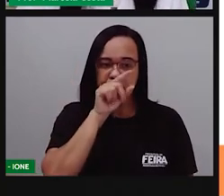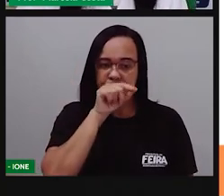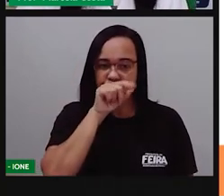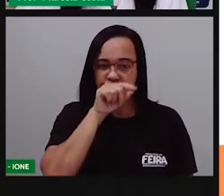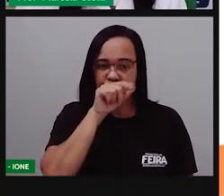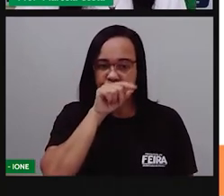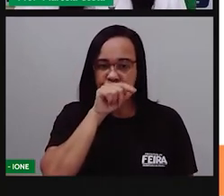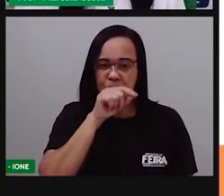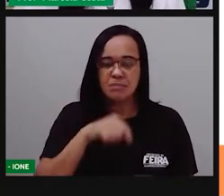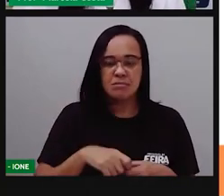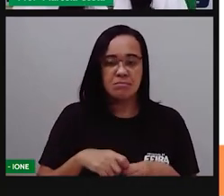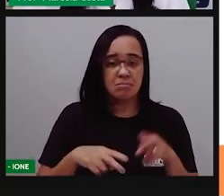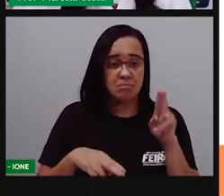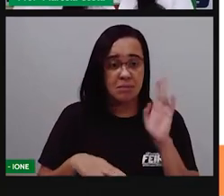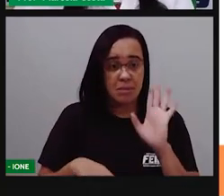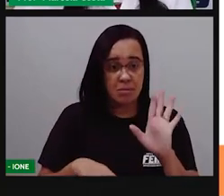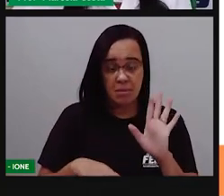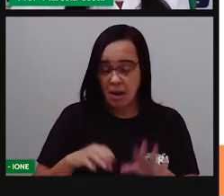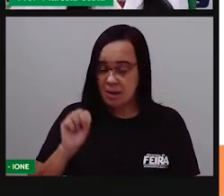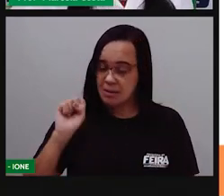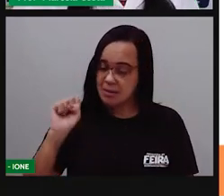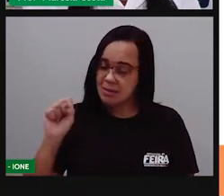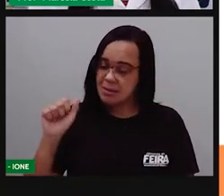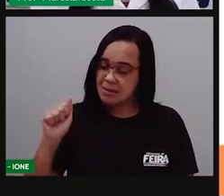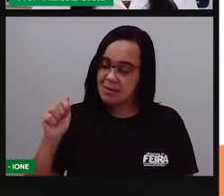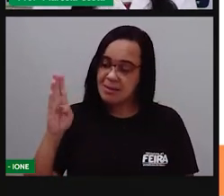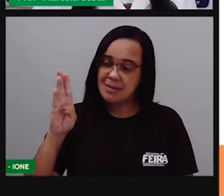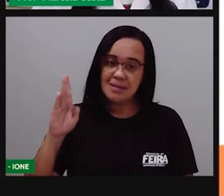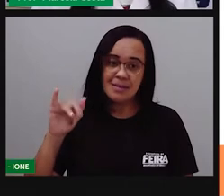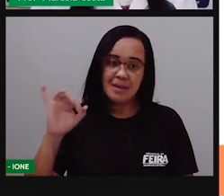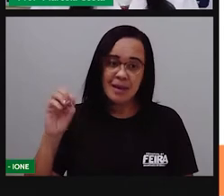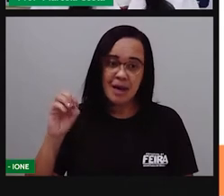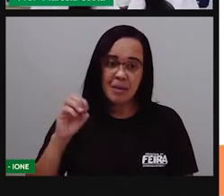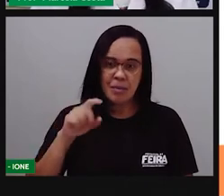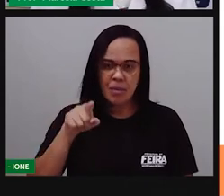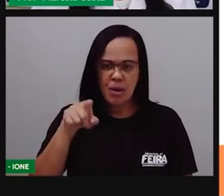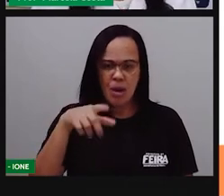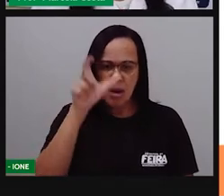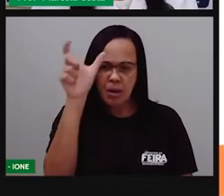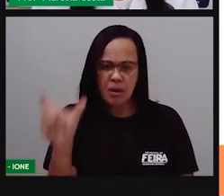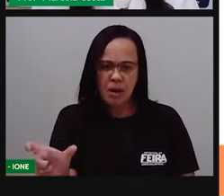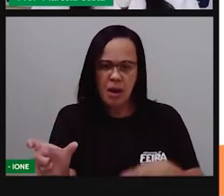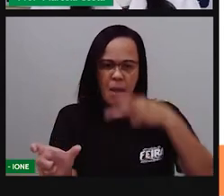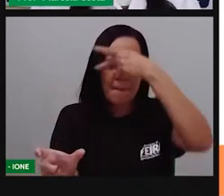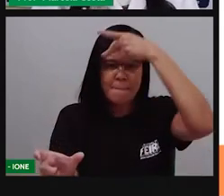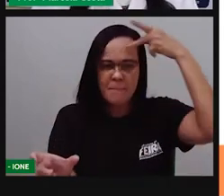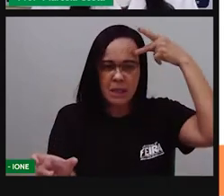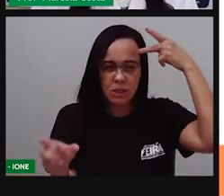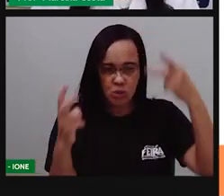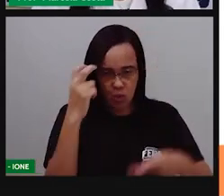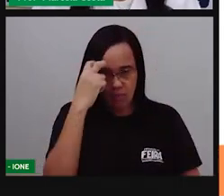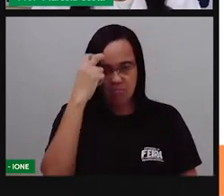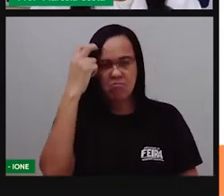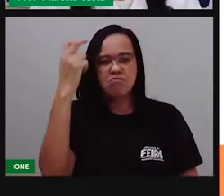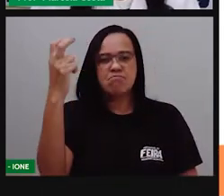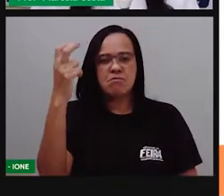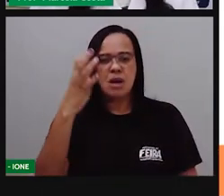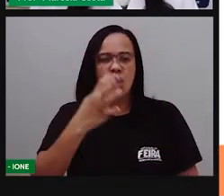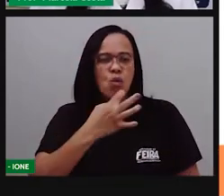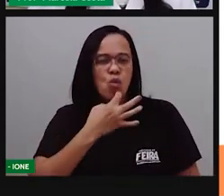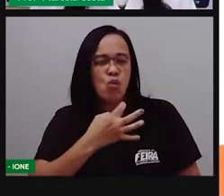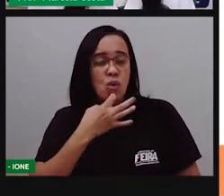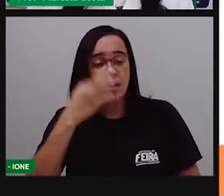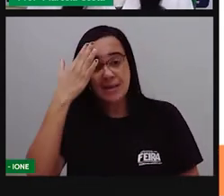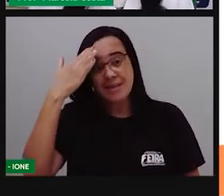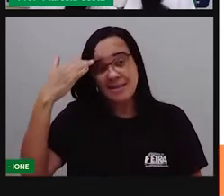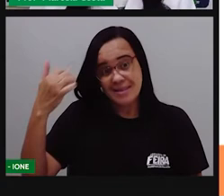E sábio é, geralmente, uma pessoa que demonstra um conhecimento,